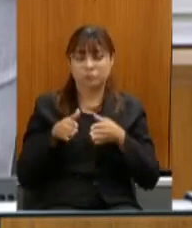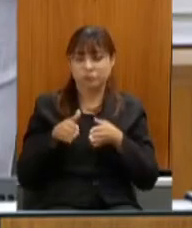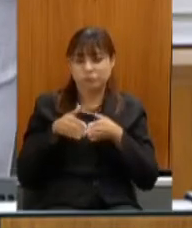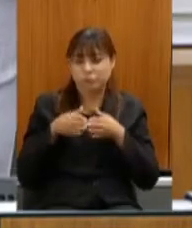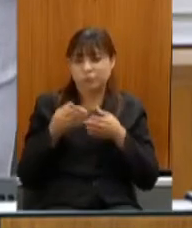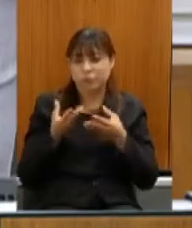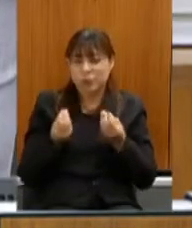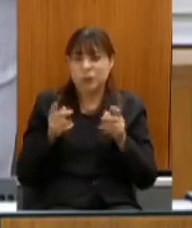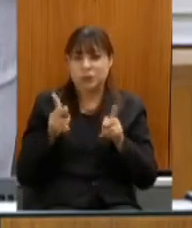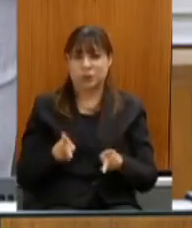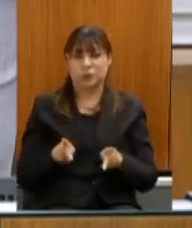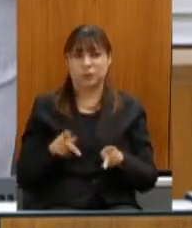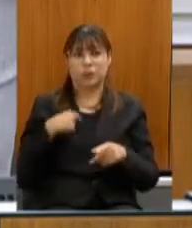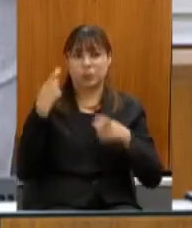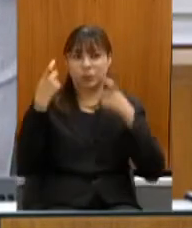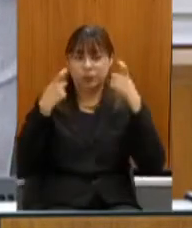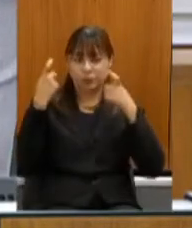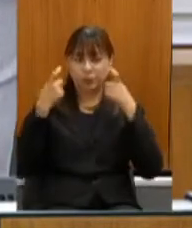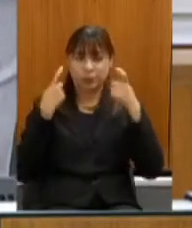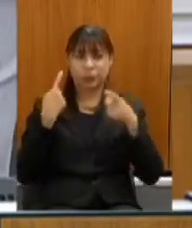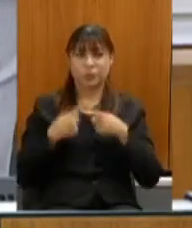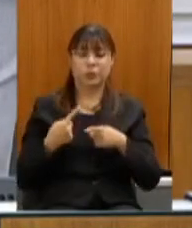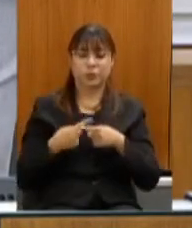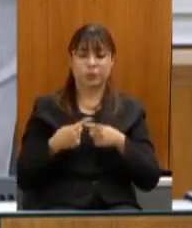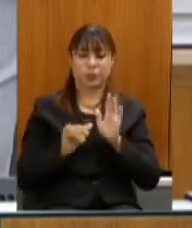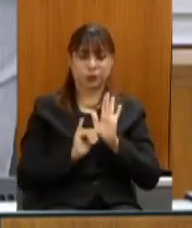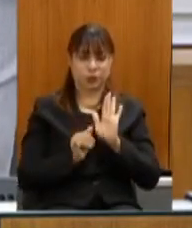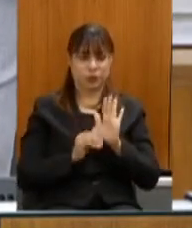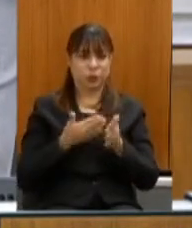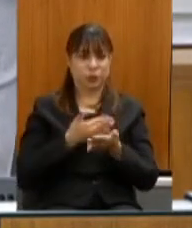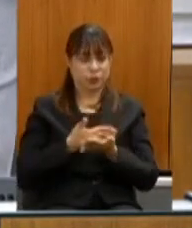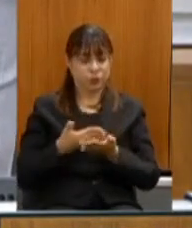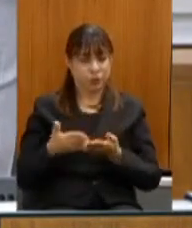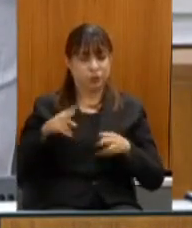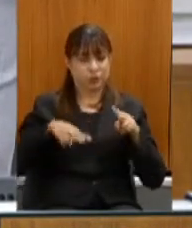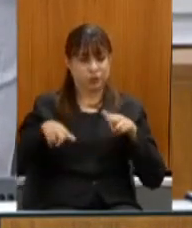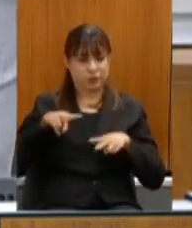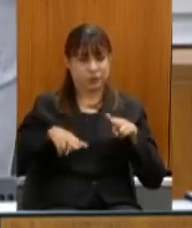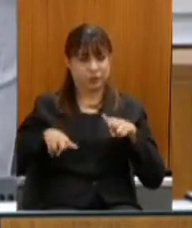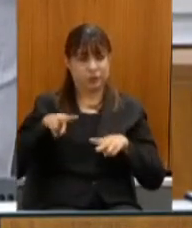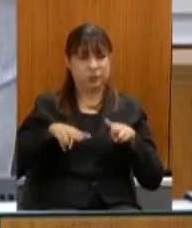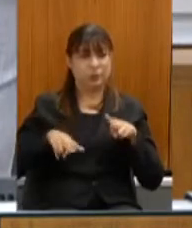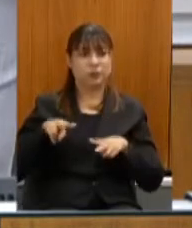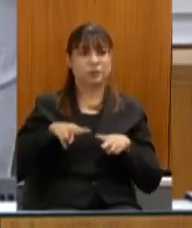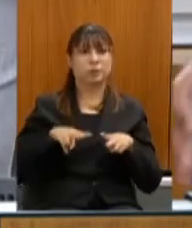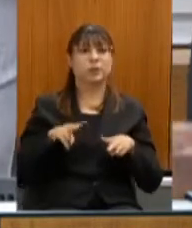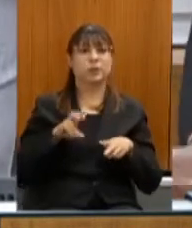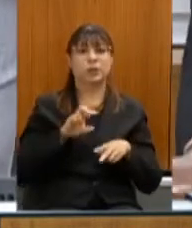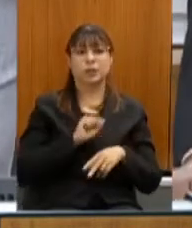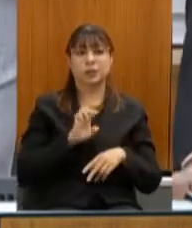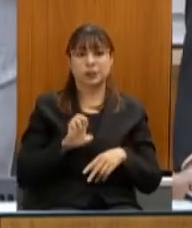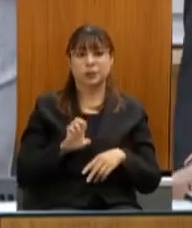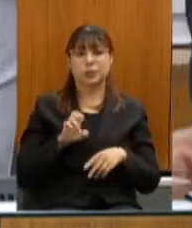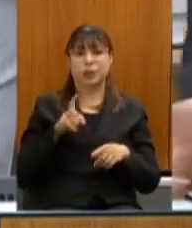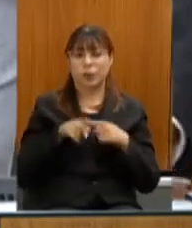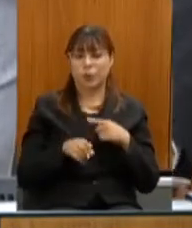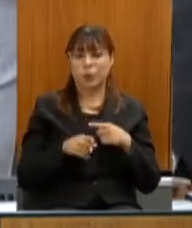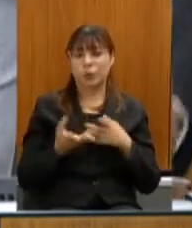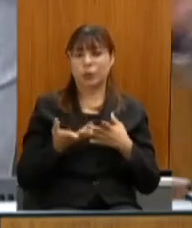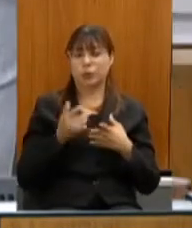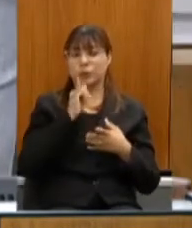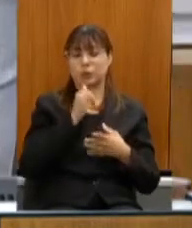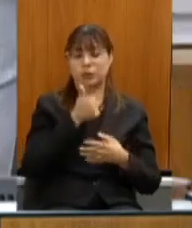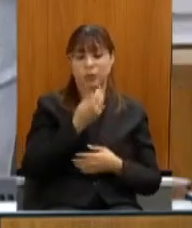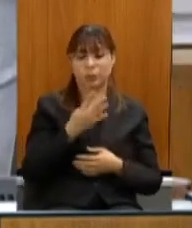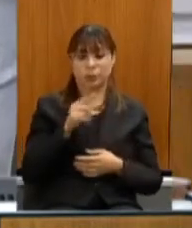me preocupo muito com isso os editais estão começando a ser analisados se a gente teve um corte por exemplo no auxílio de 14